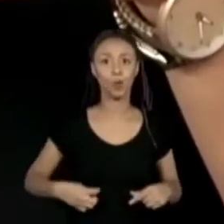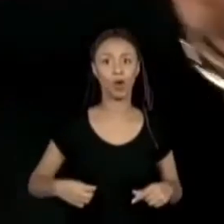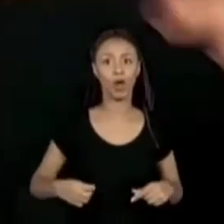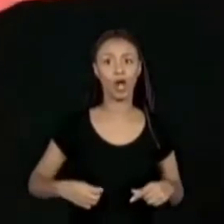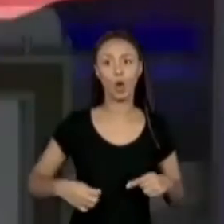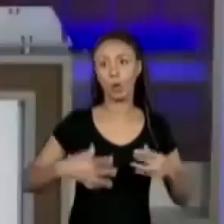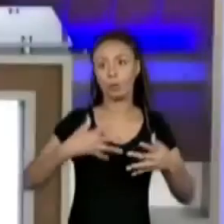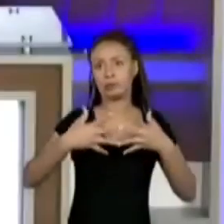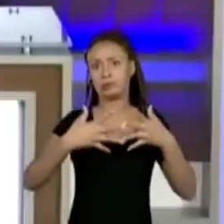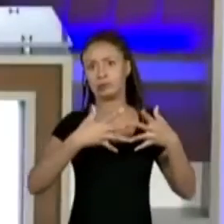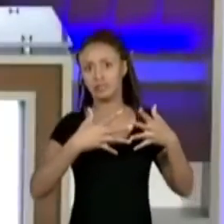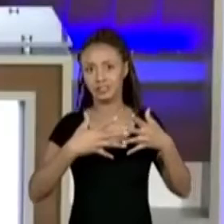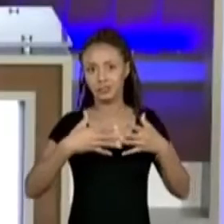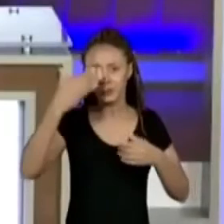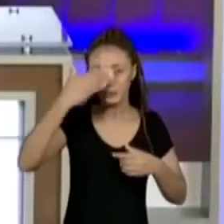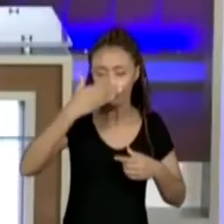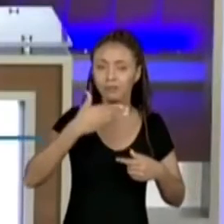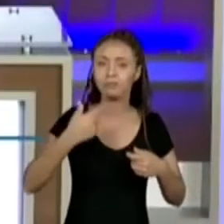minha roupa.